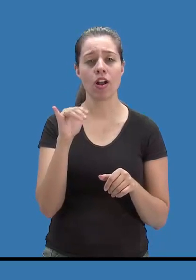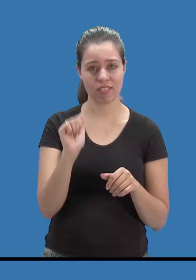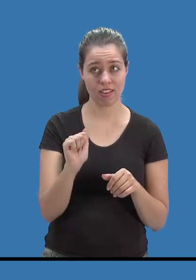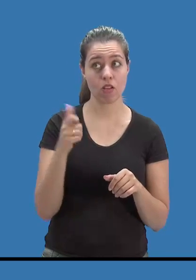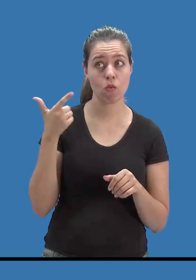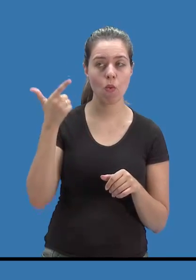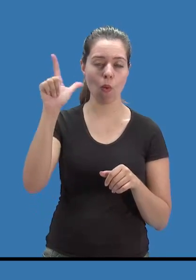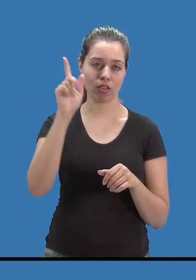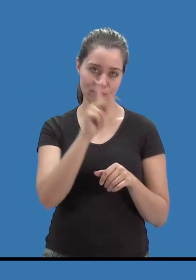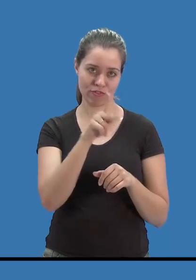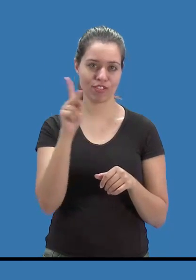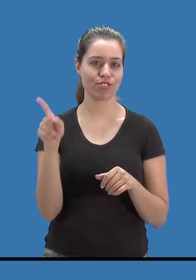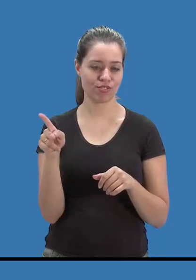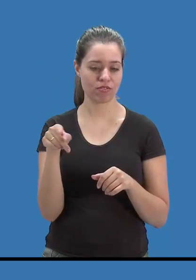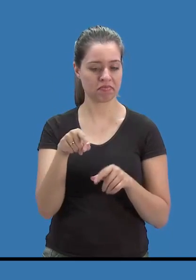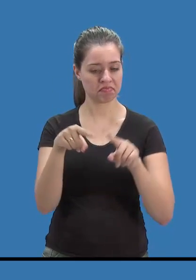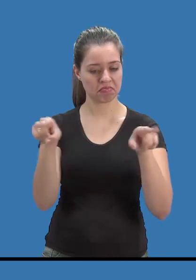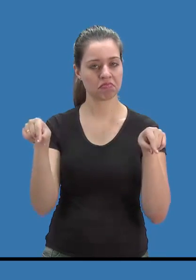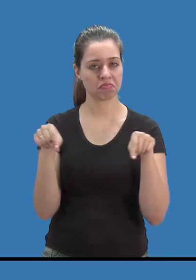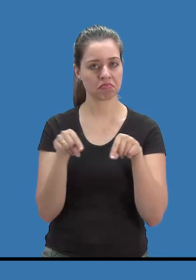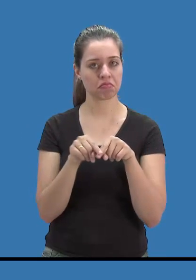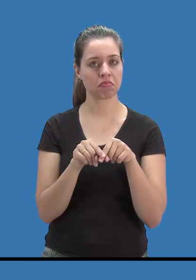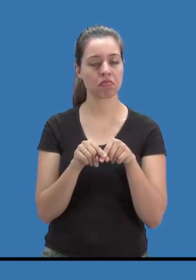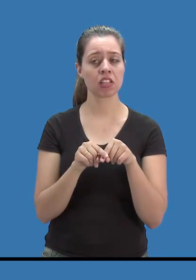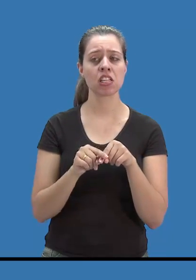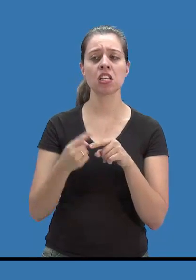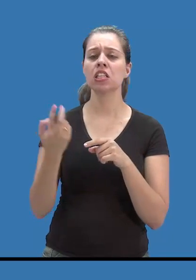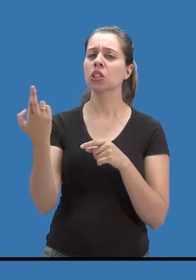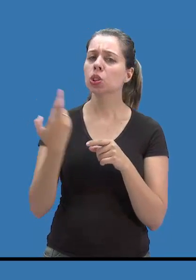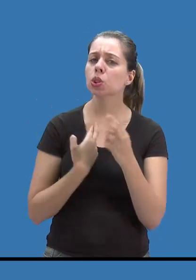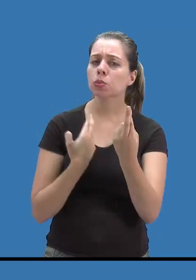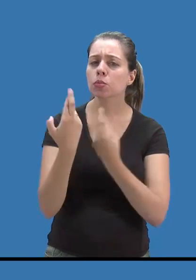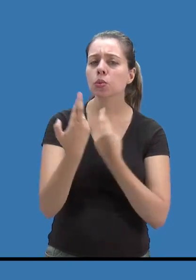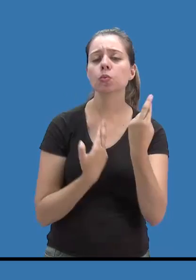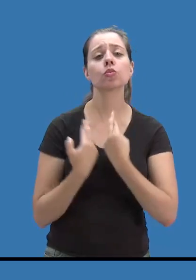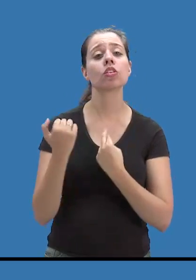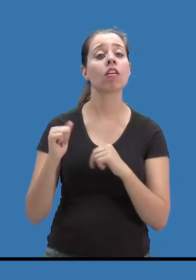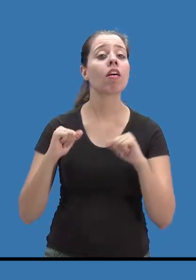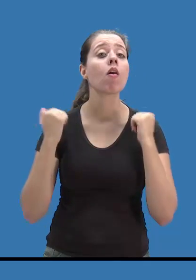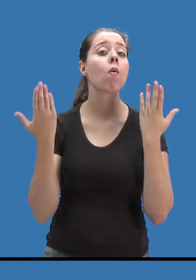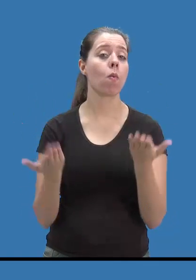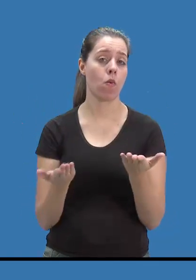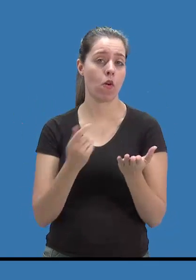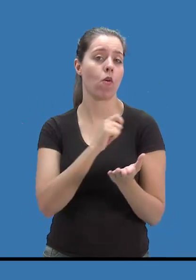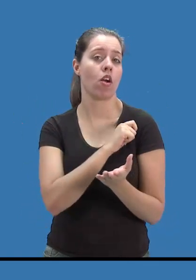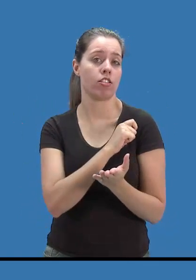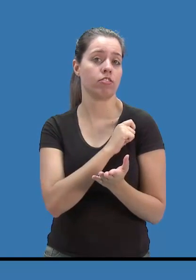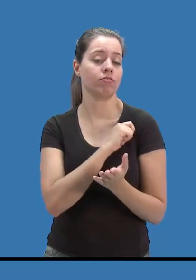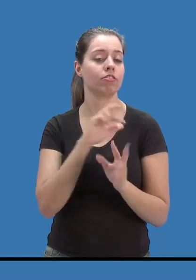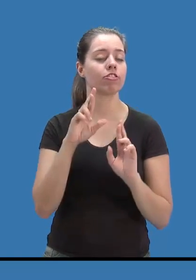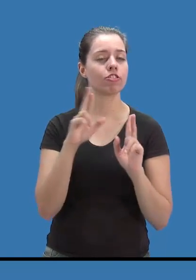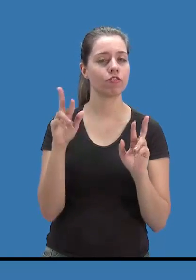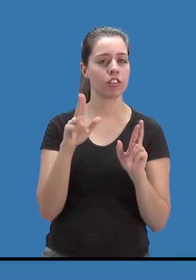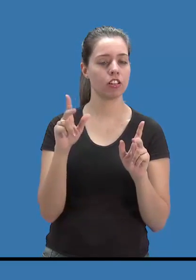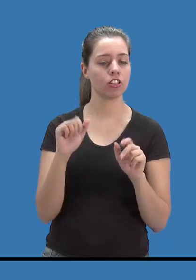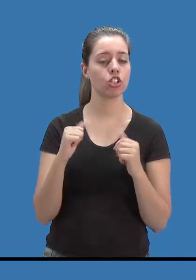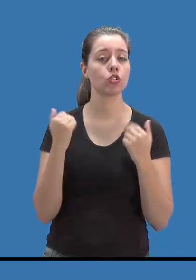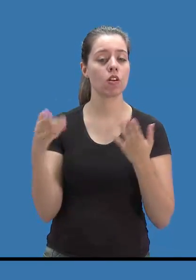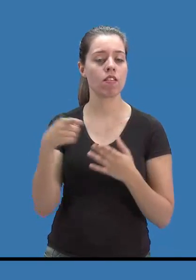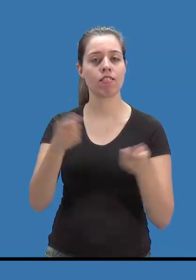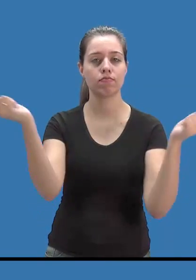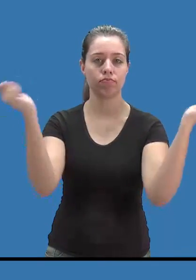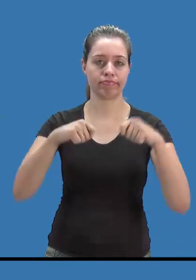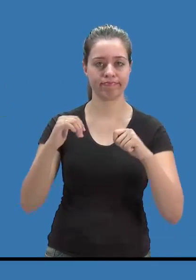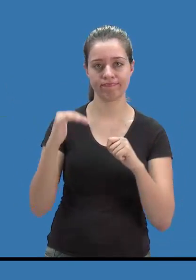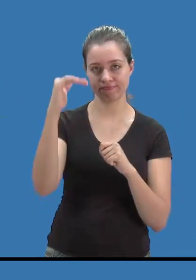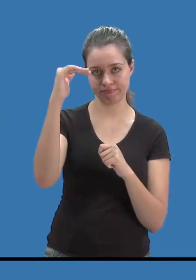professor que já está com essa turma. E ele responde para nós quais os alunos que se destacam em cada característica de domínio. Ao final